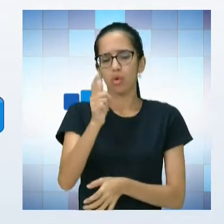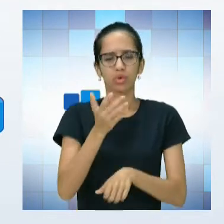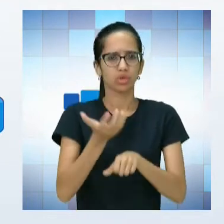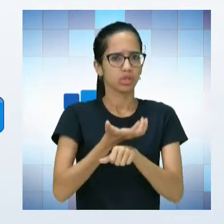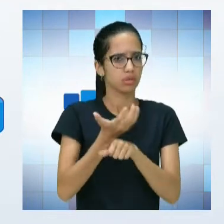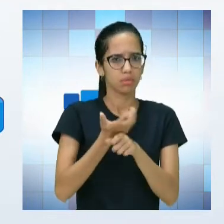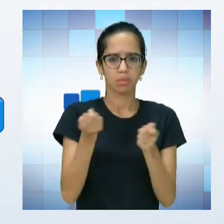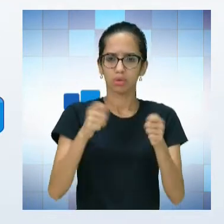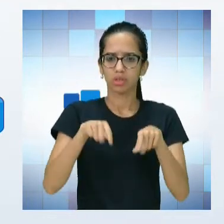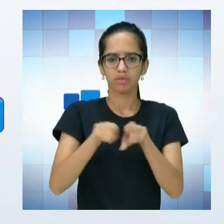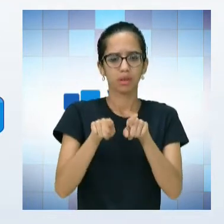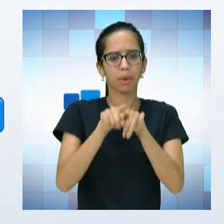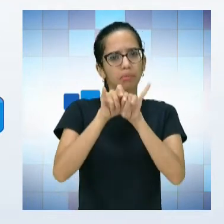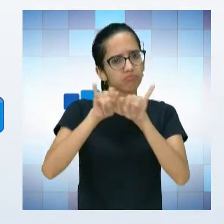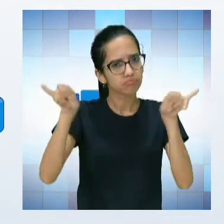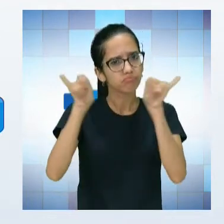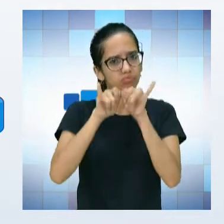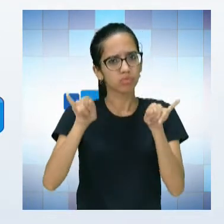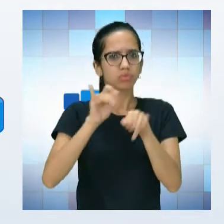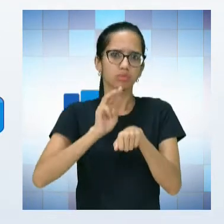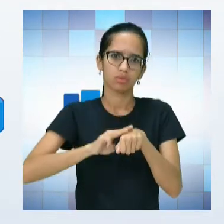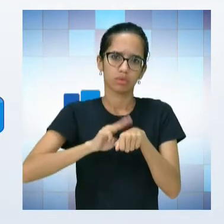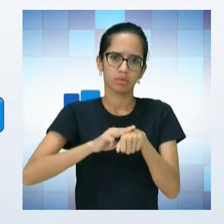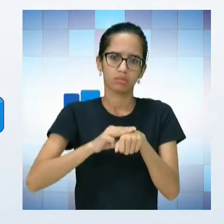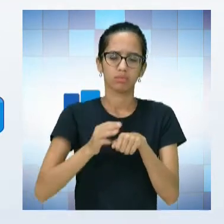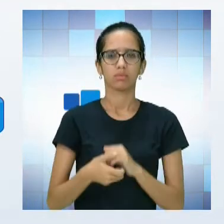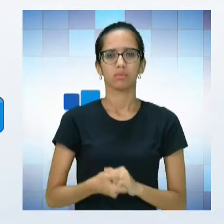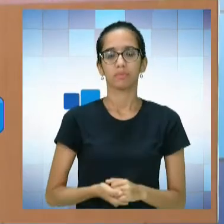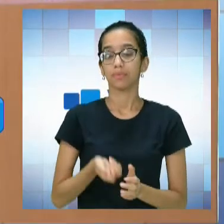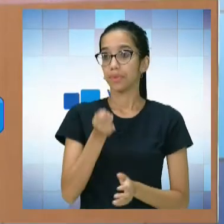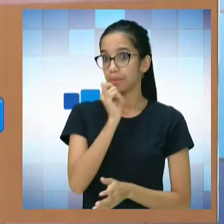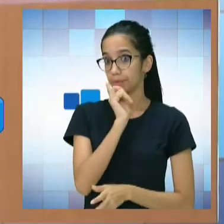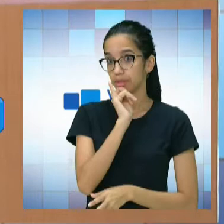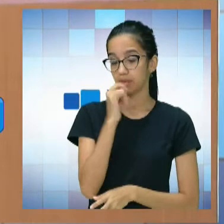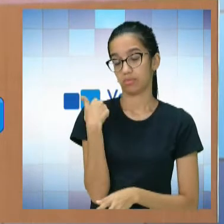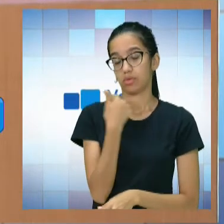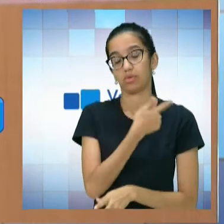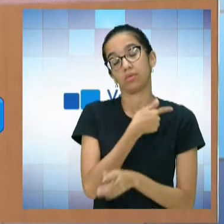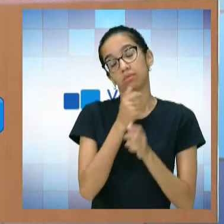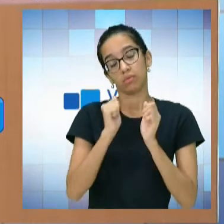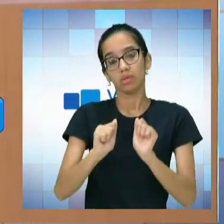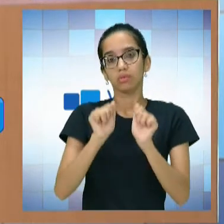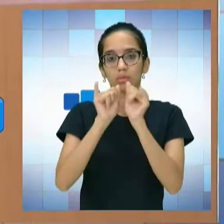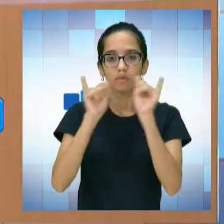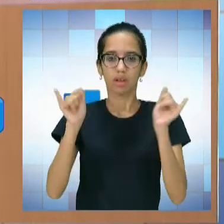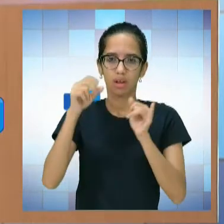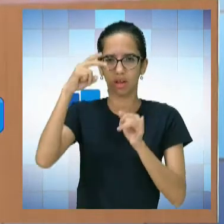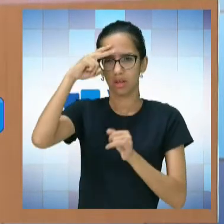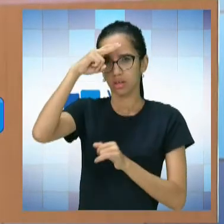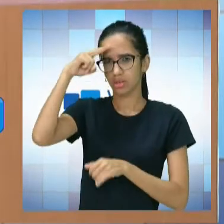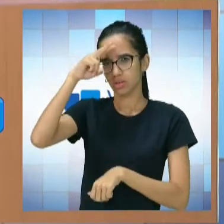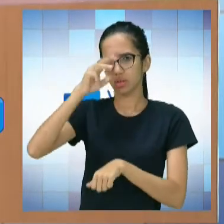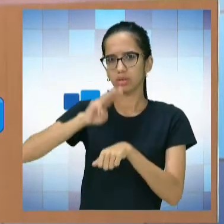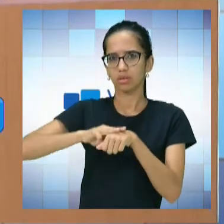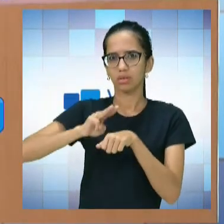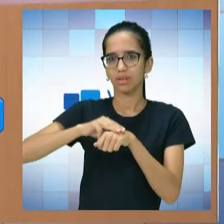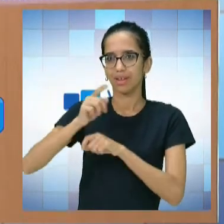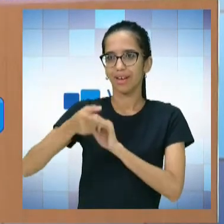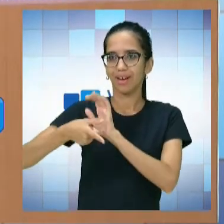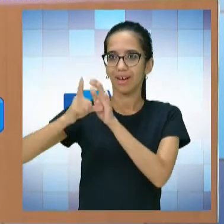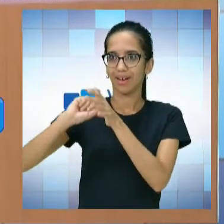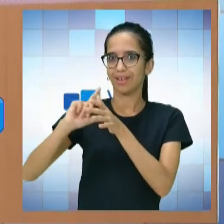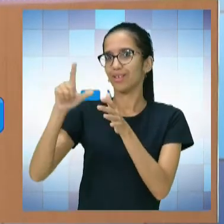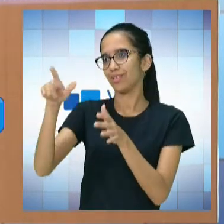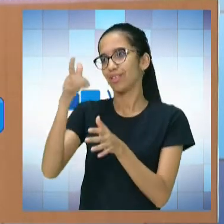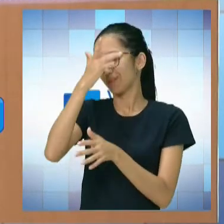conhecimento de matemática, por que não? Nós poderíamos falar, por exemplo, que a história da matemática ser o bicho papão